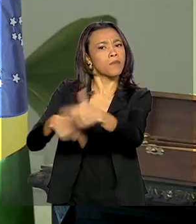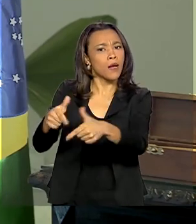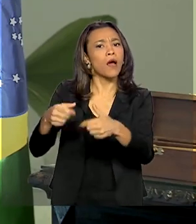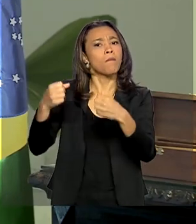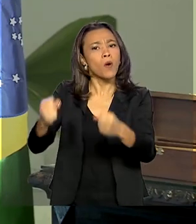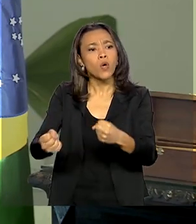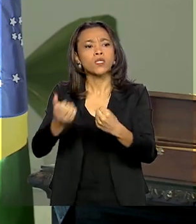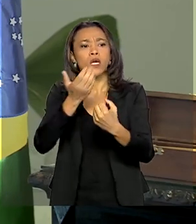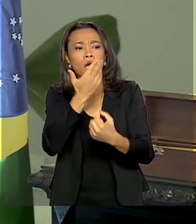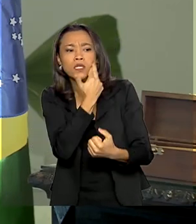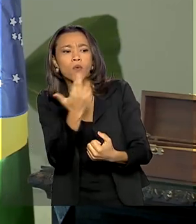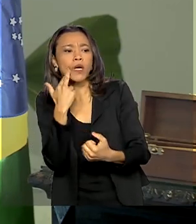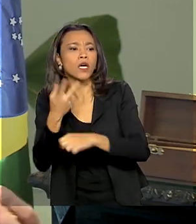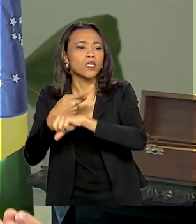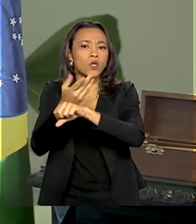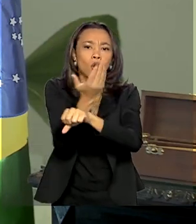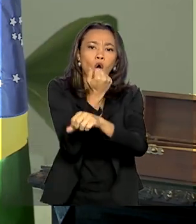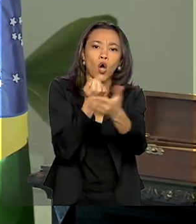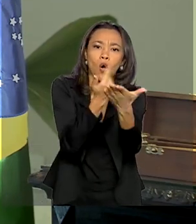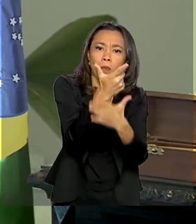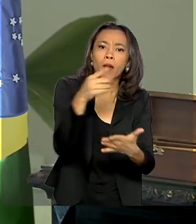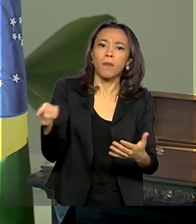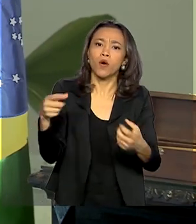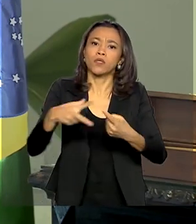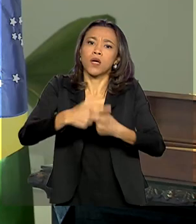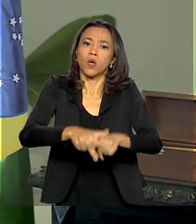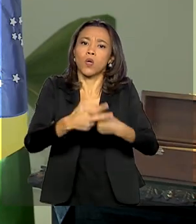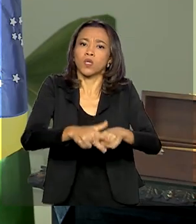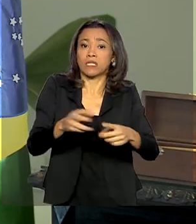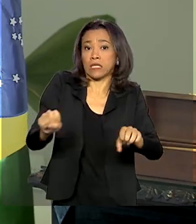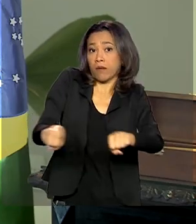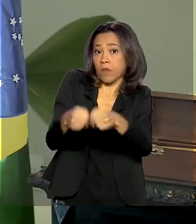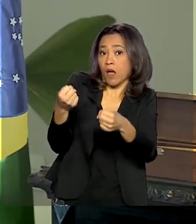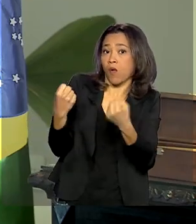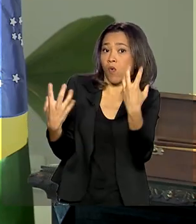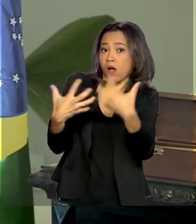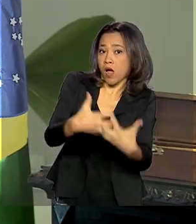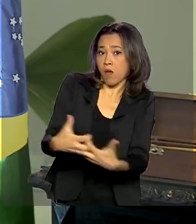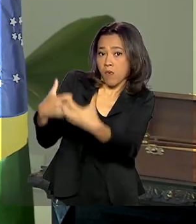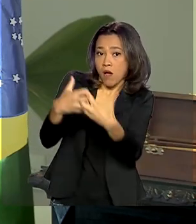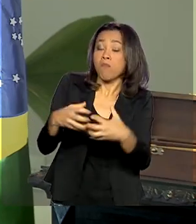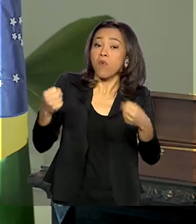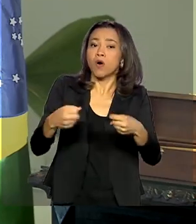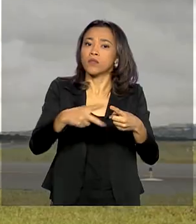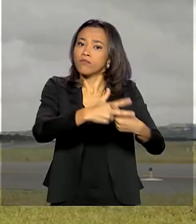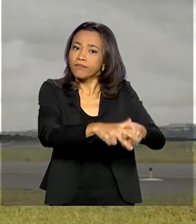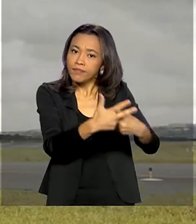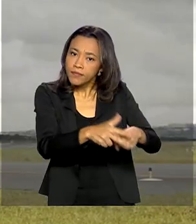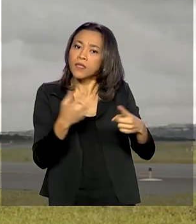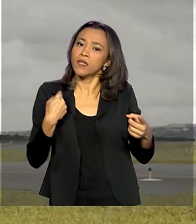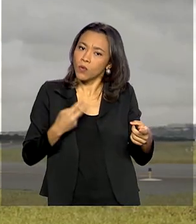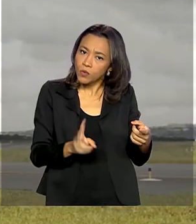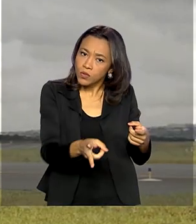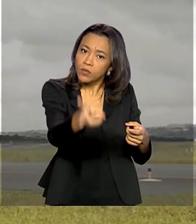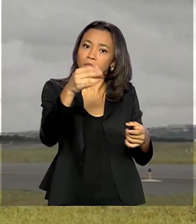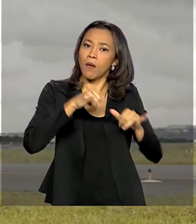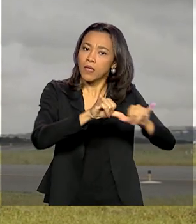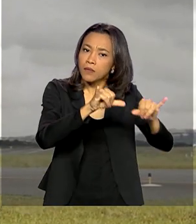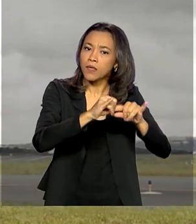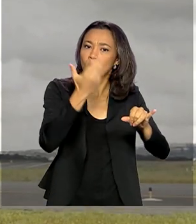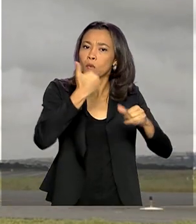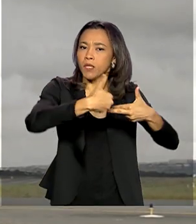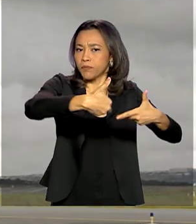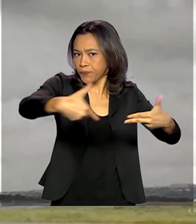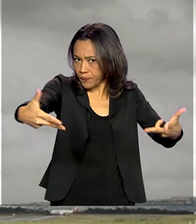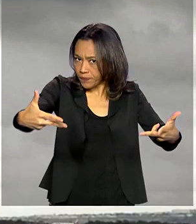fazer a manutenção do seu equipamento, do seu veículo e continuar, então, garantindo o nosso abastecimento. O setor aéreo também